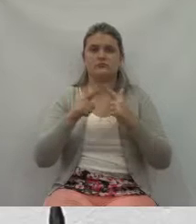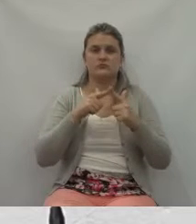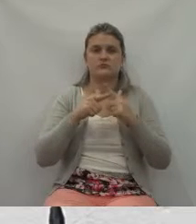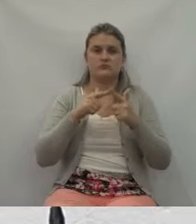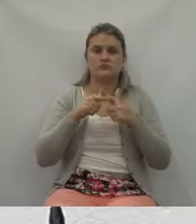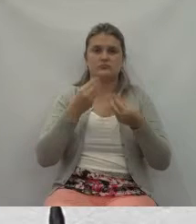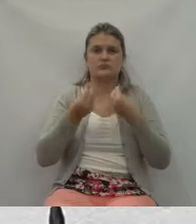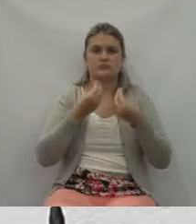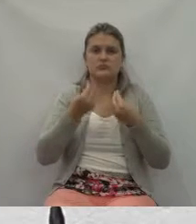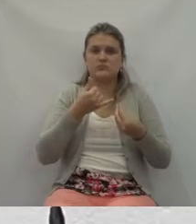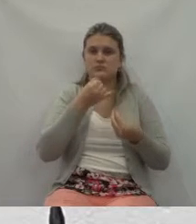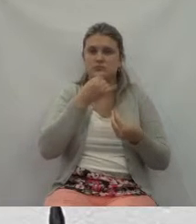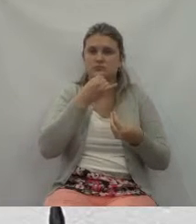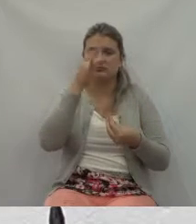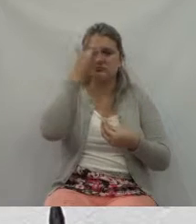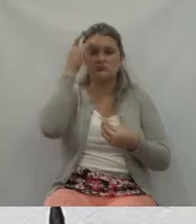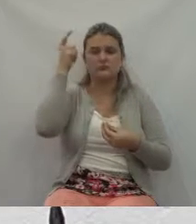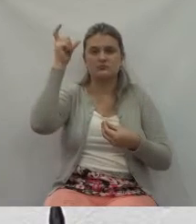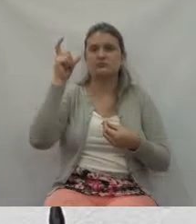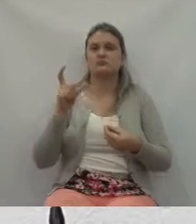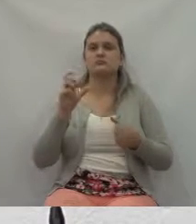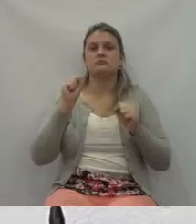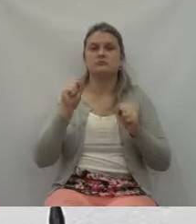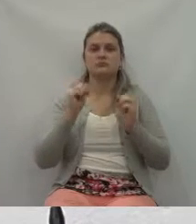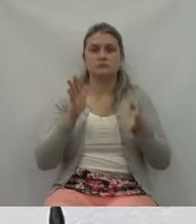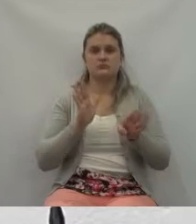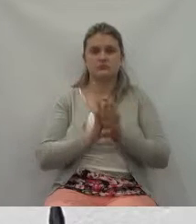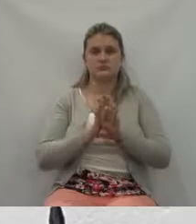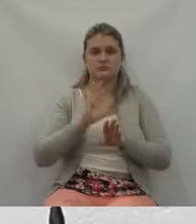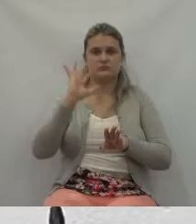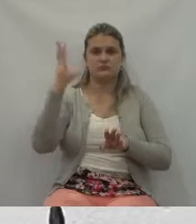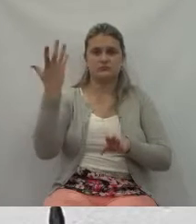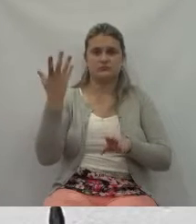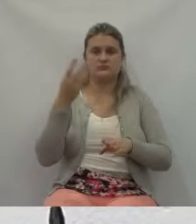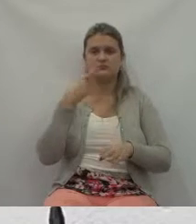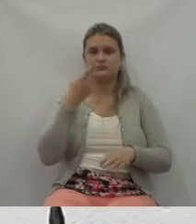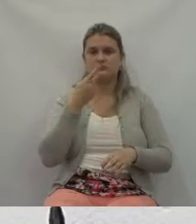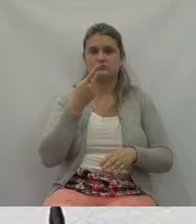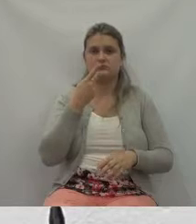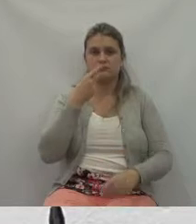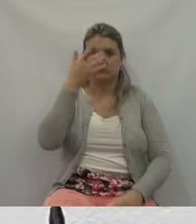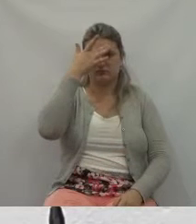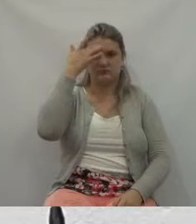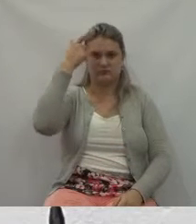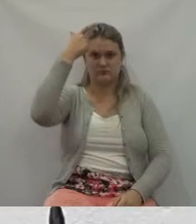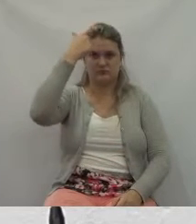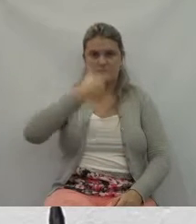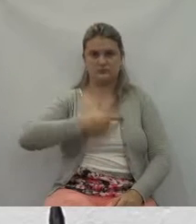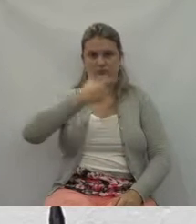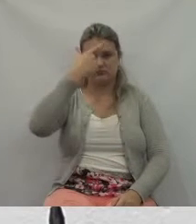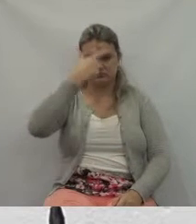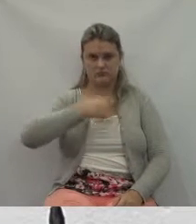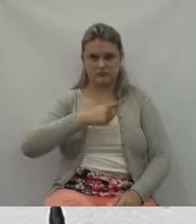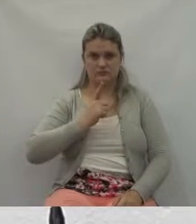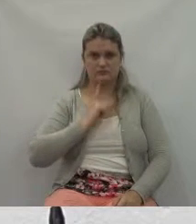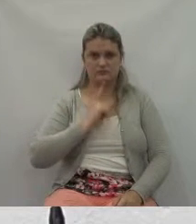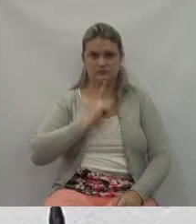pode chegar. Então, essas atitudes que eu tenho visto recentemente na televisão,